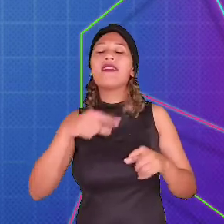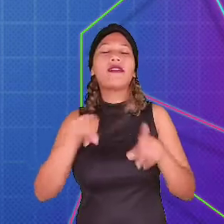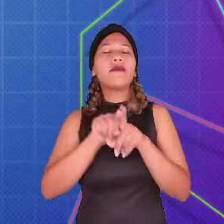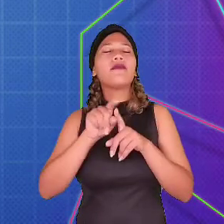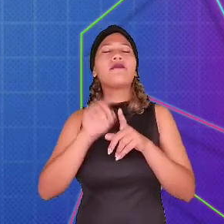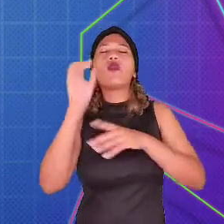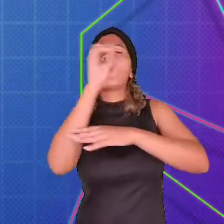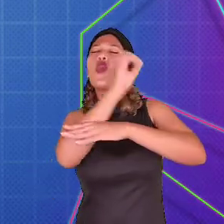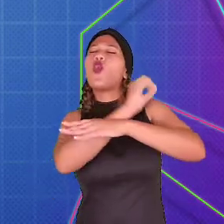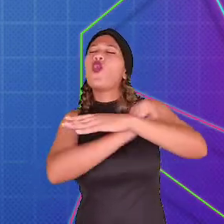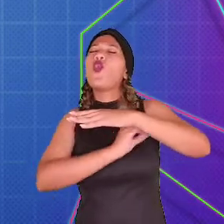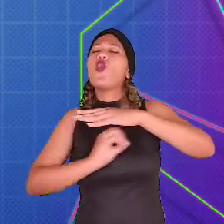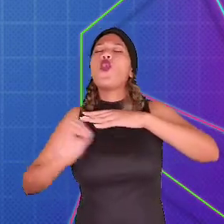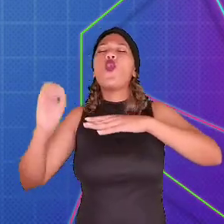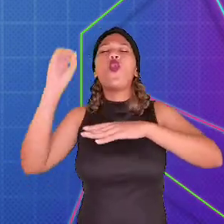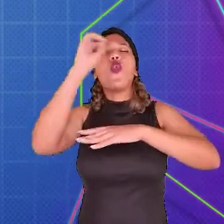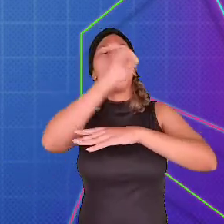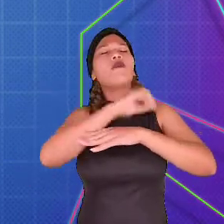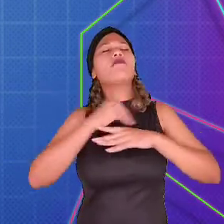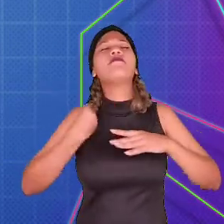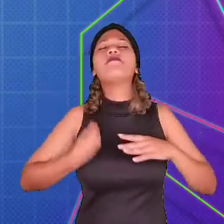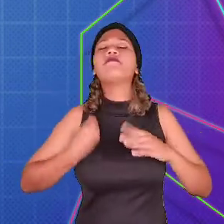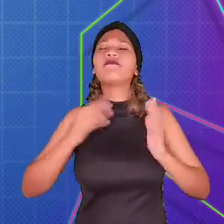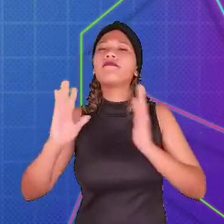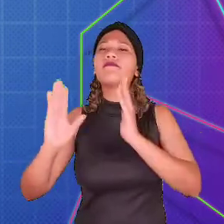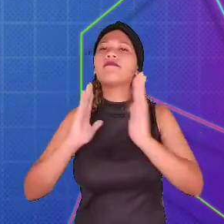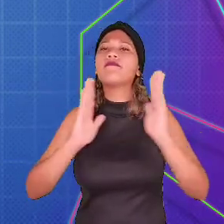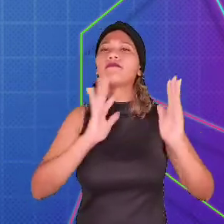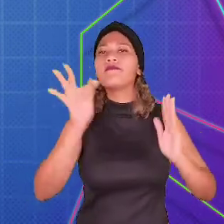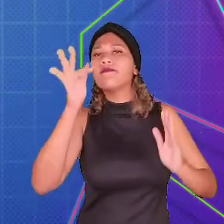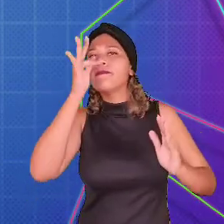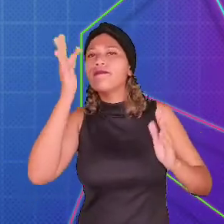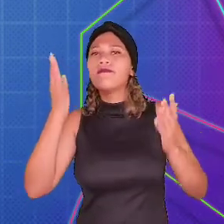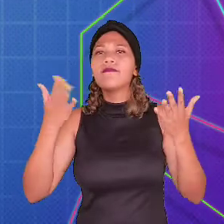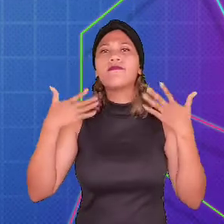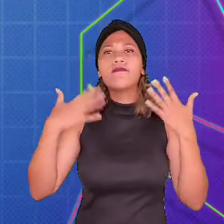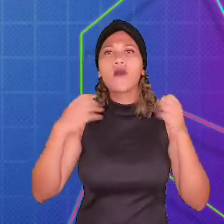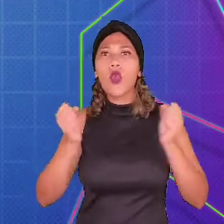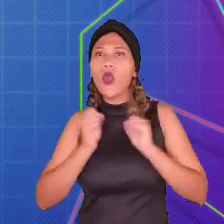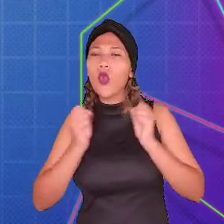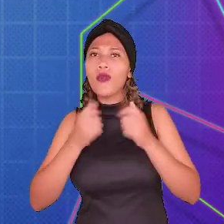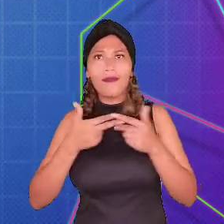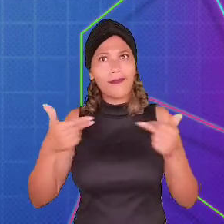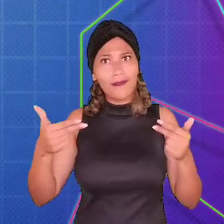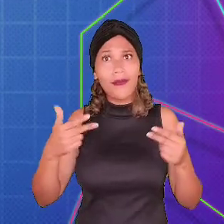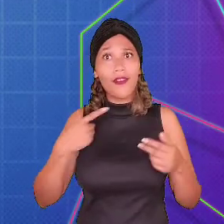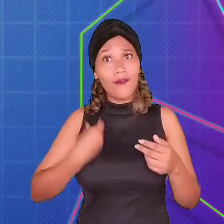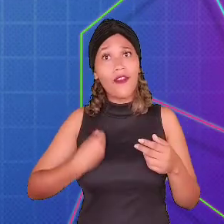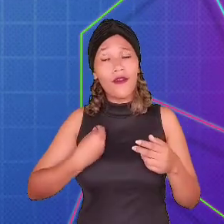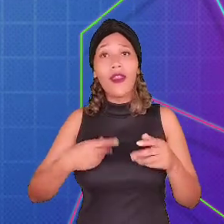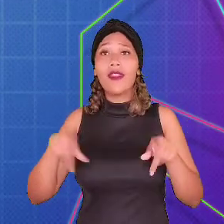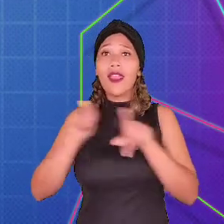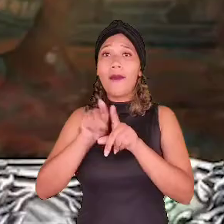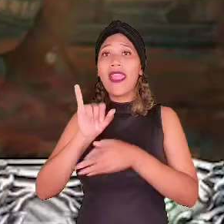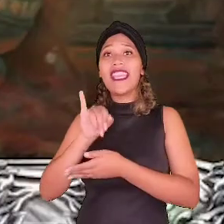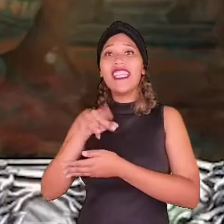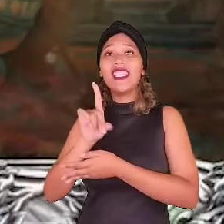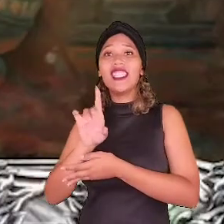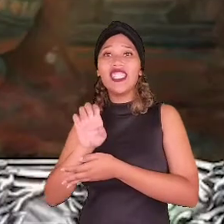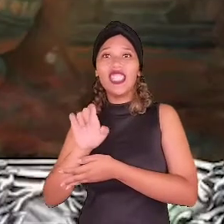mescla o dia e a noite e se passa durante as quatro estações do ano. Famoso entre os jogos artísticos indie,